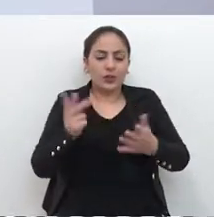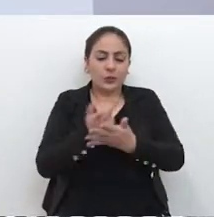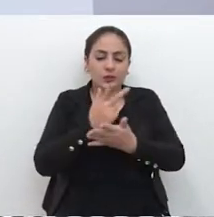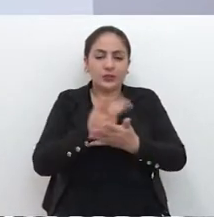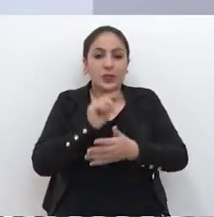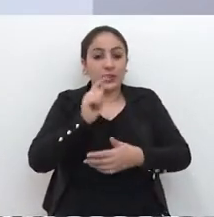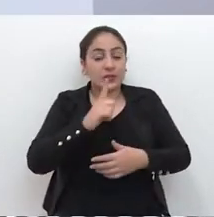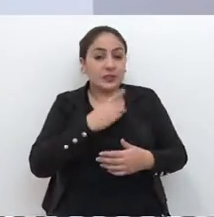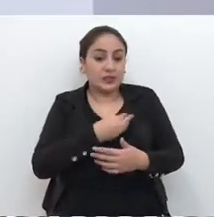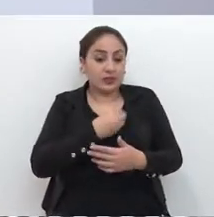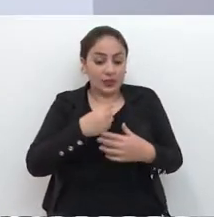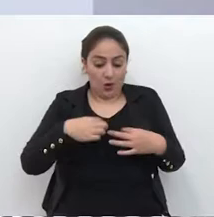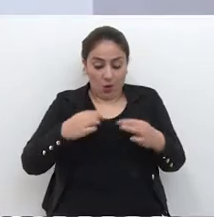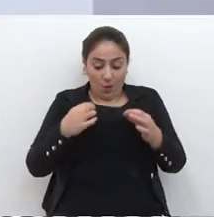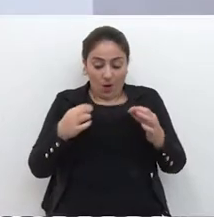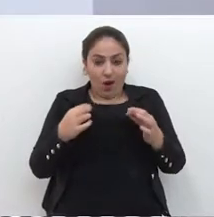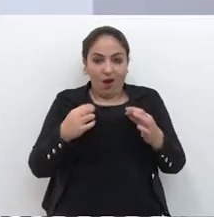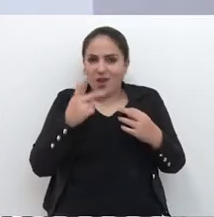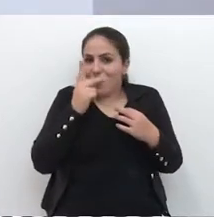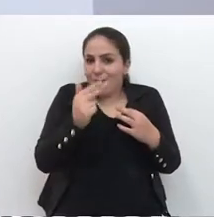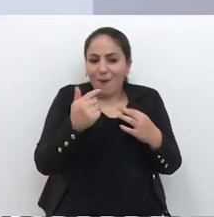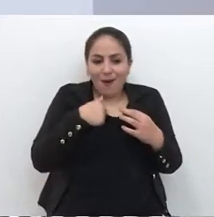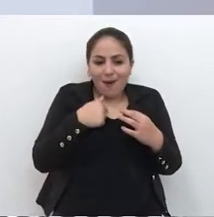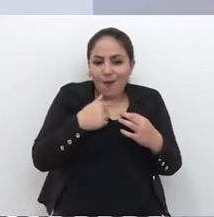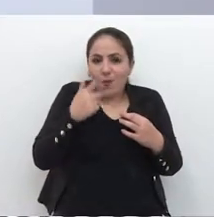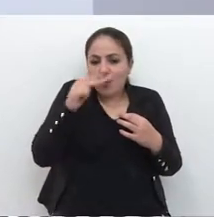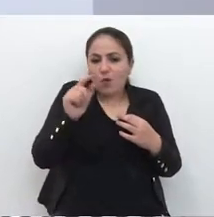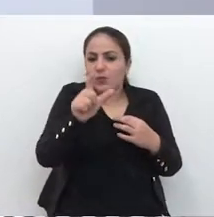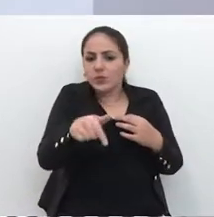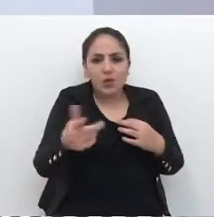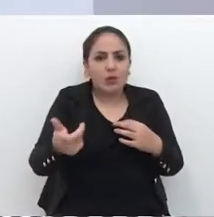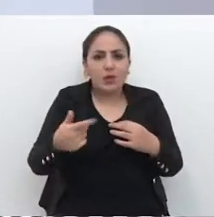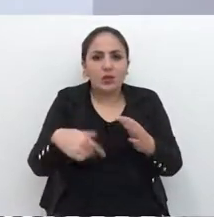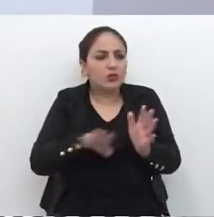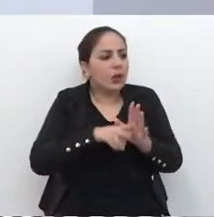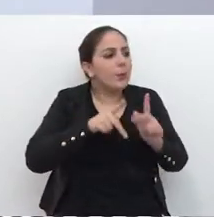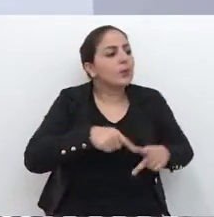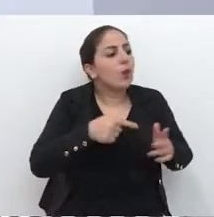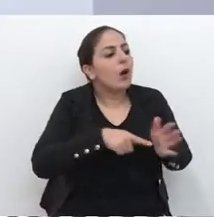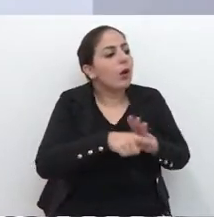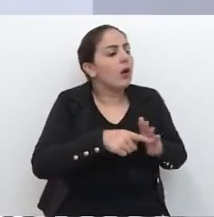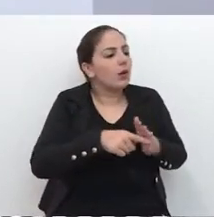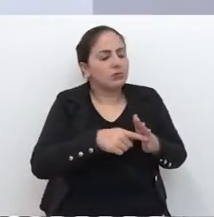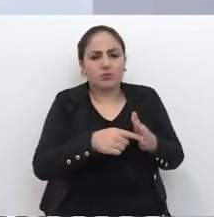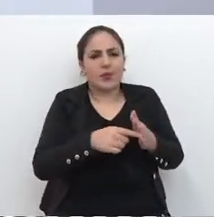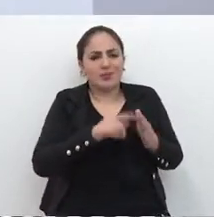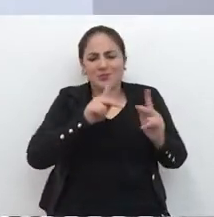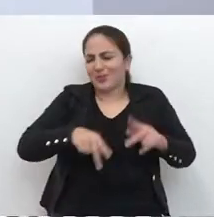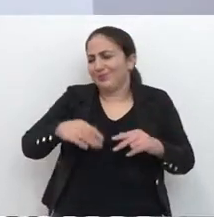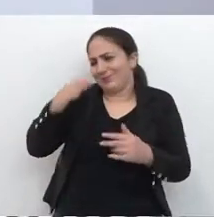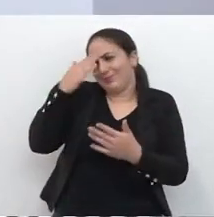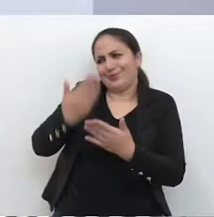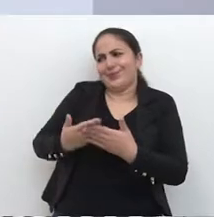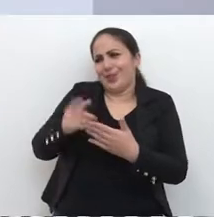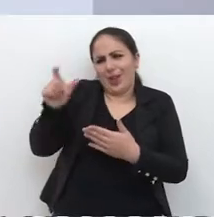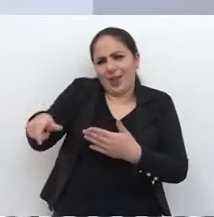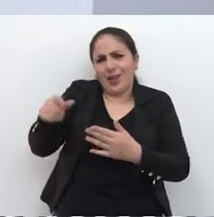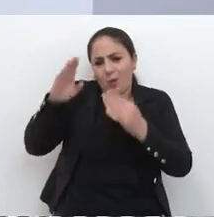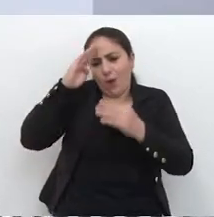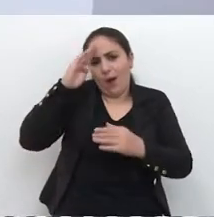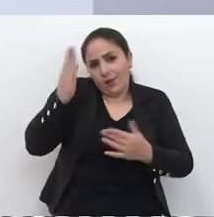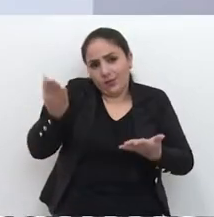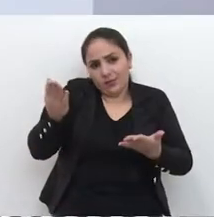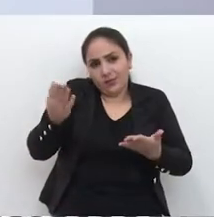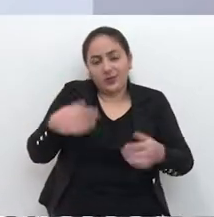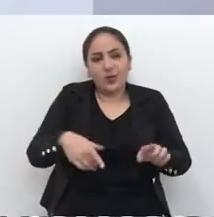diferente que acontecer, ele está vestido como eu, como você, e ele chega nas pessoas e as pessoas simplesmente não respeitam porque nem acreditam que é o